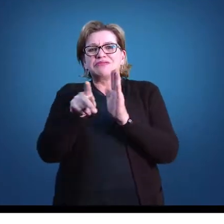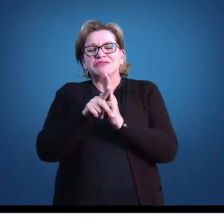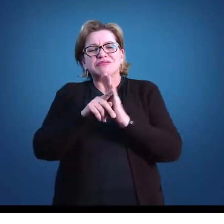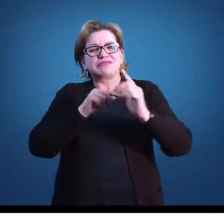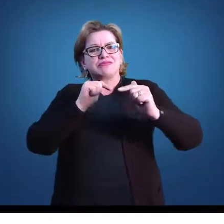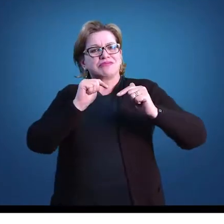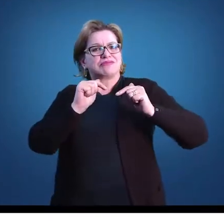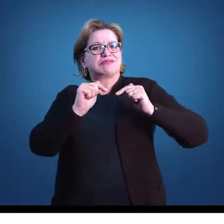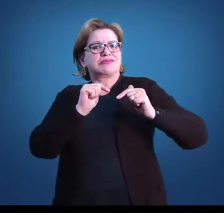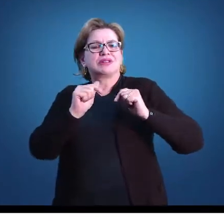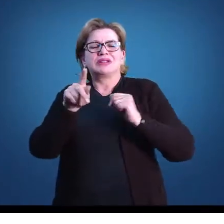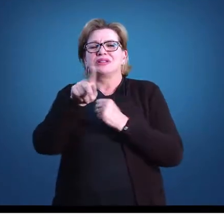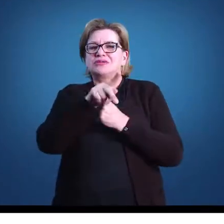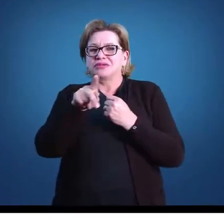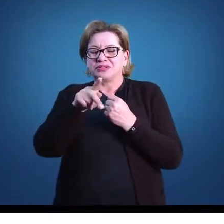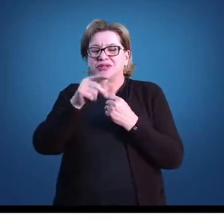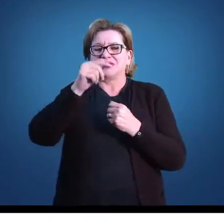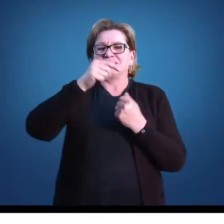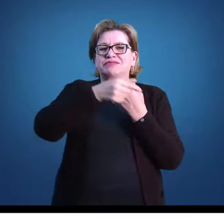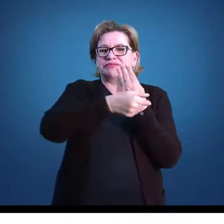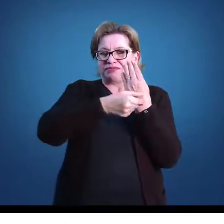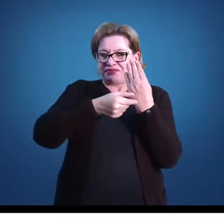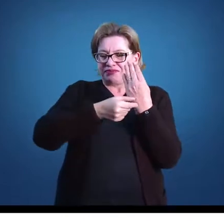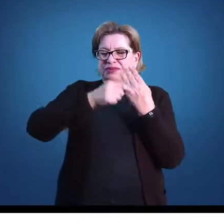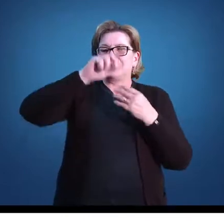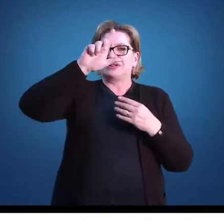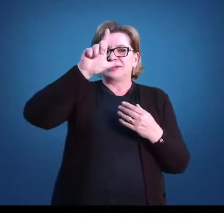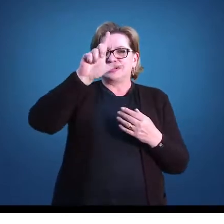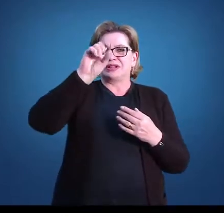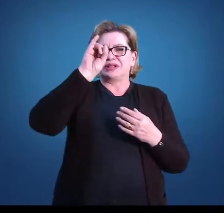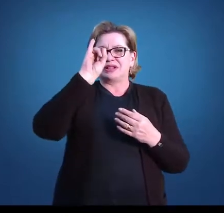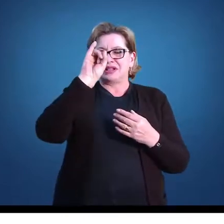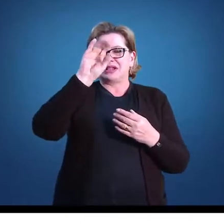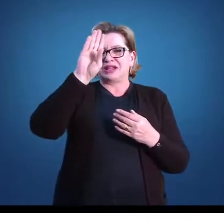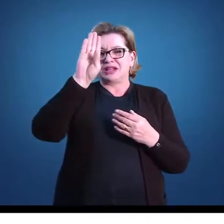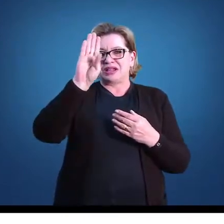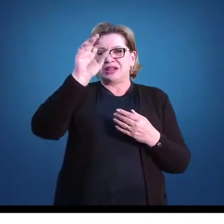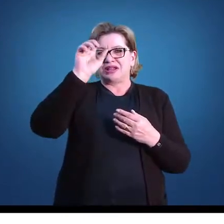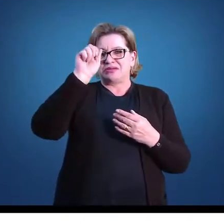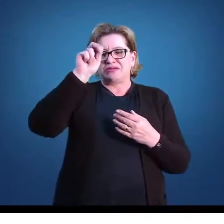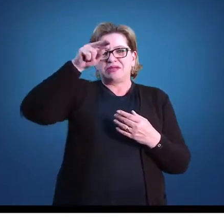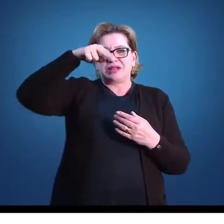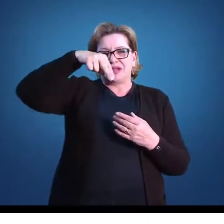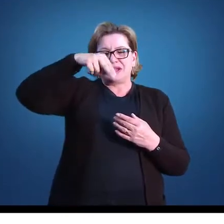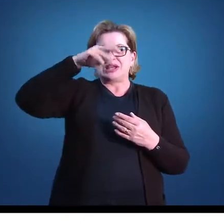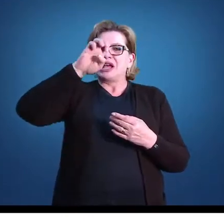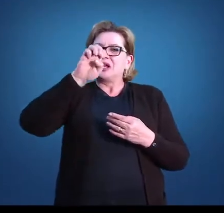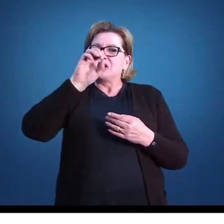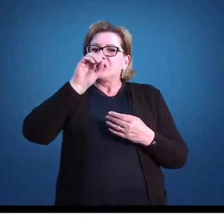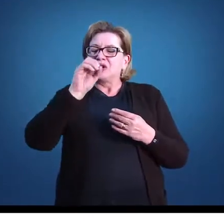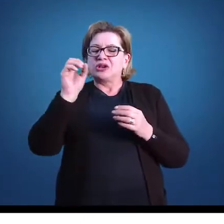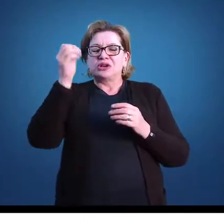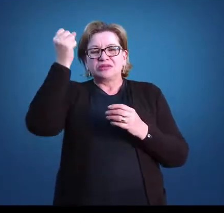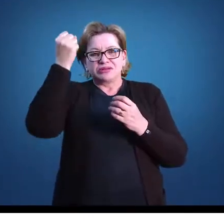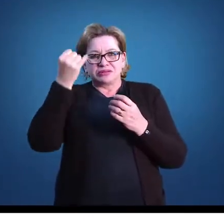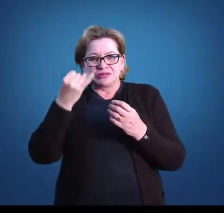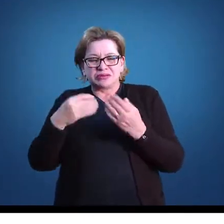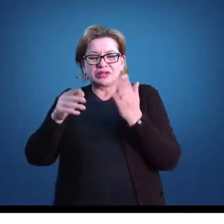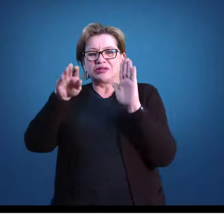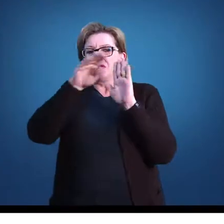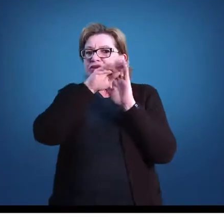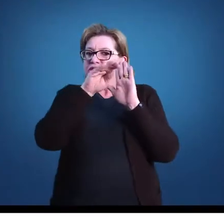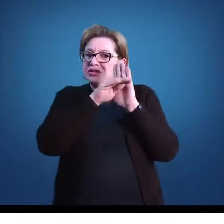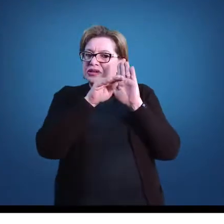De acordo com o professor Libani, o planejamento é um meio para que o professor possa organizar as suas ações pedagógicas.